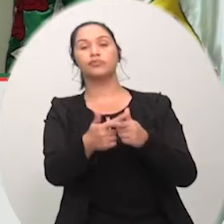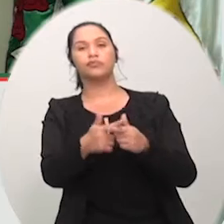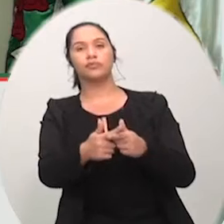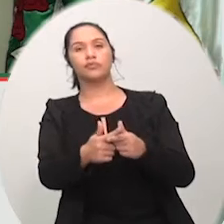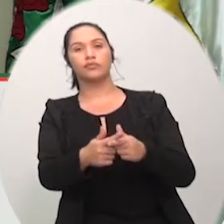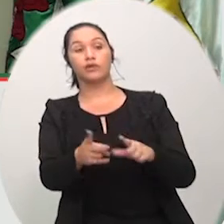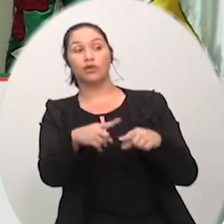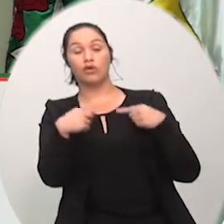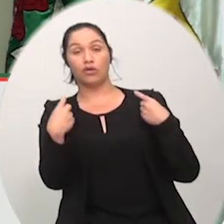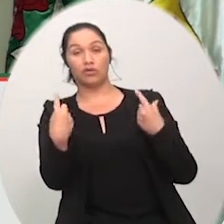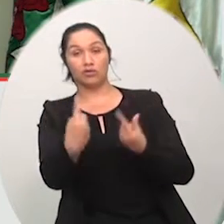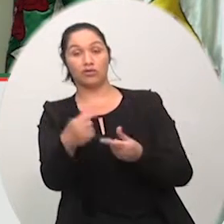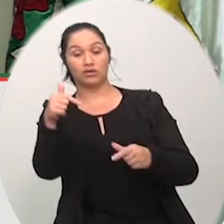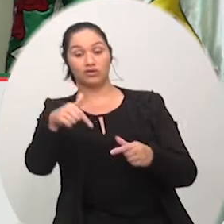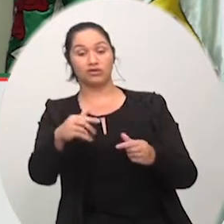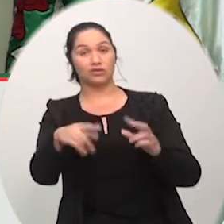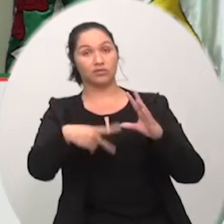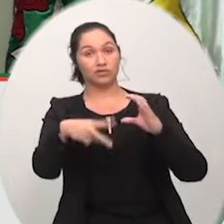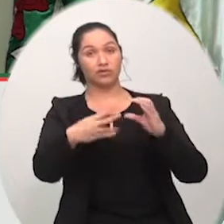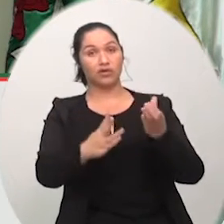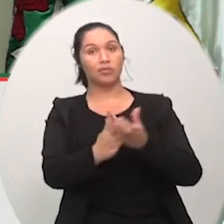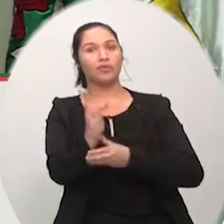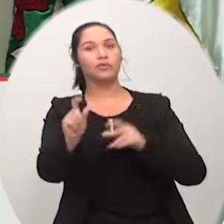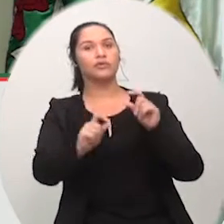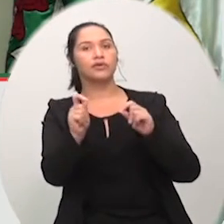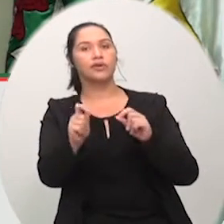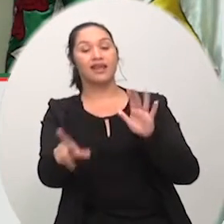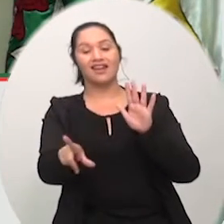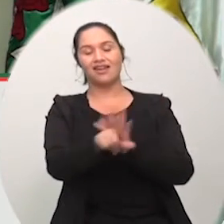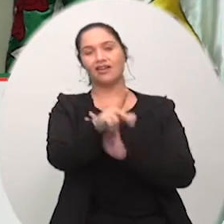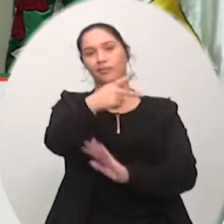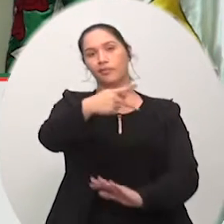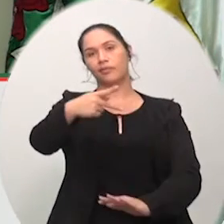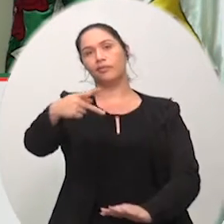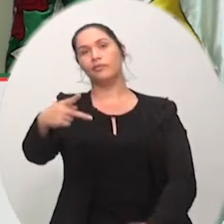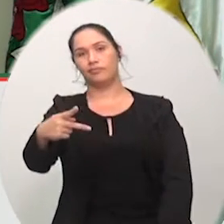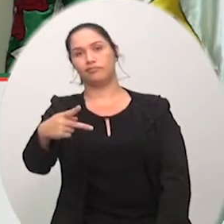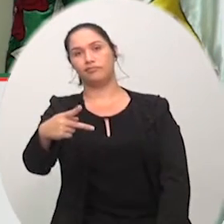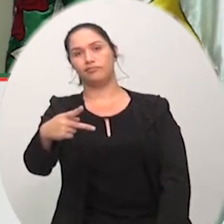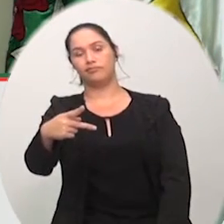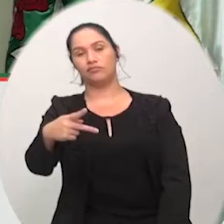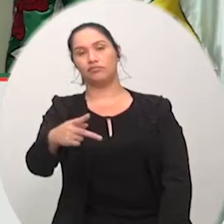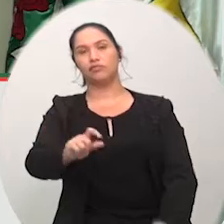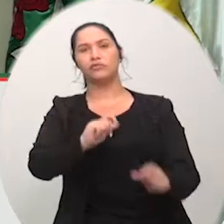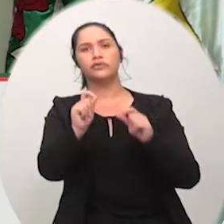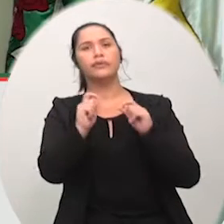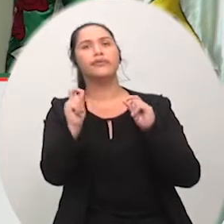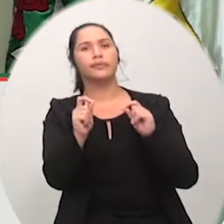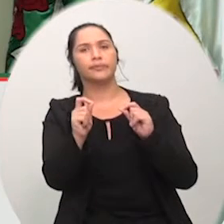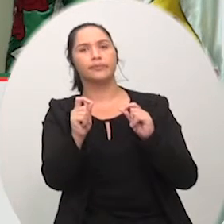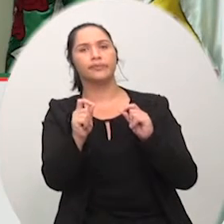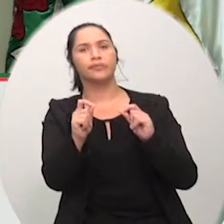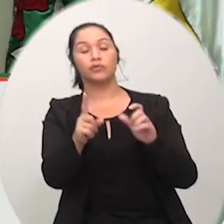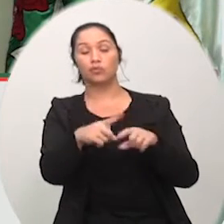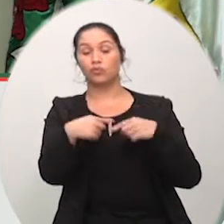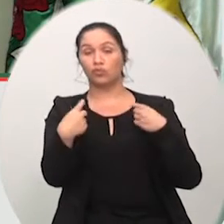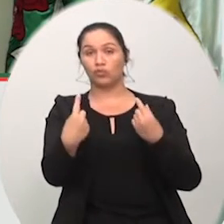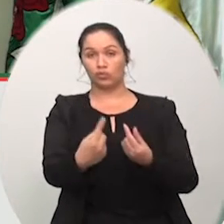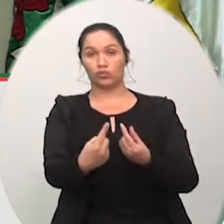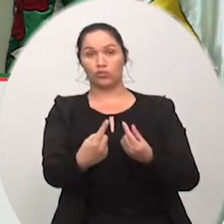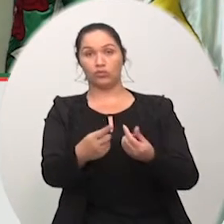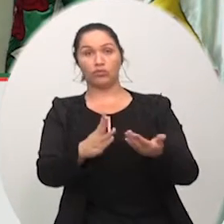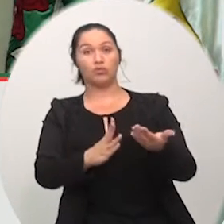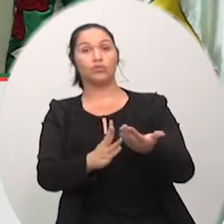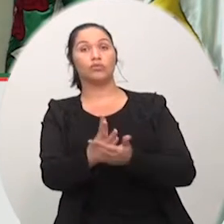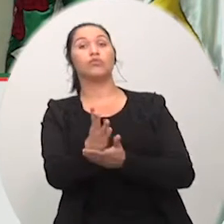a lei do PPP, que nós autorizaremos aqui, eventualmente, uma parceria